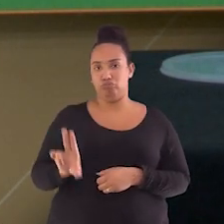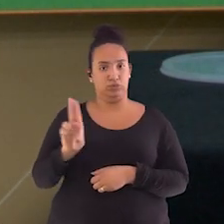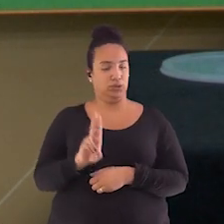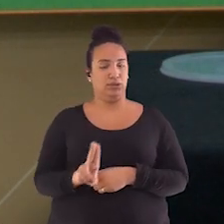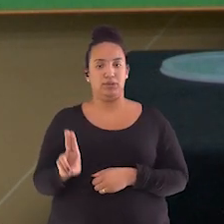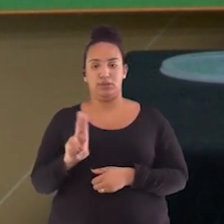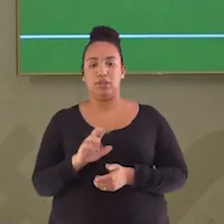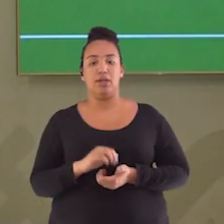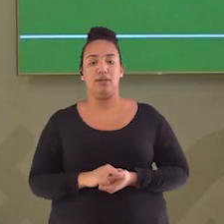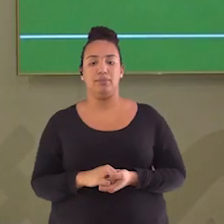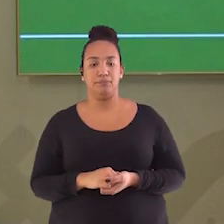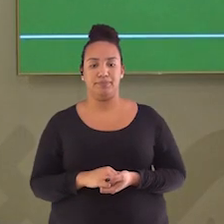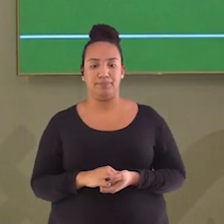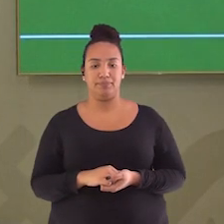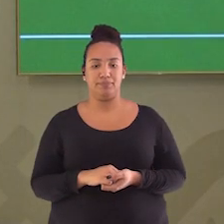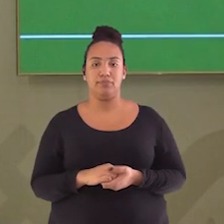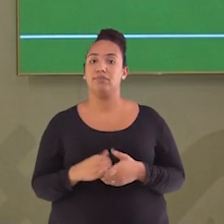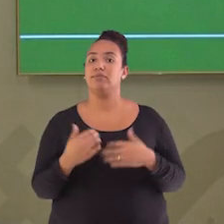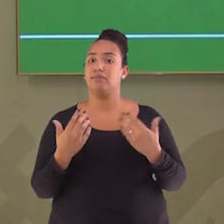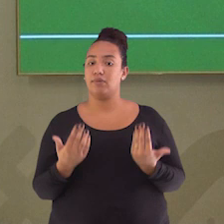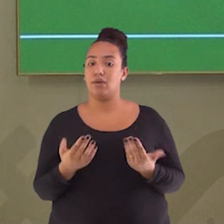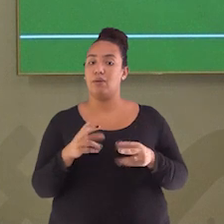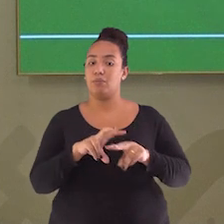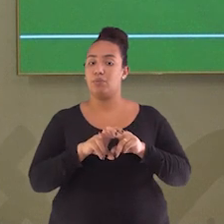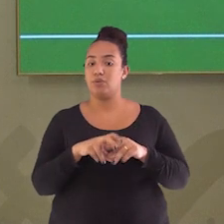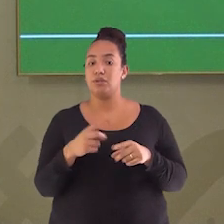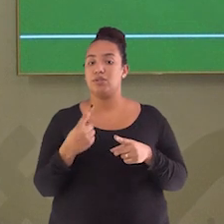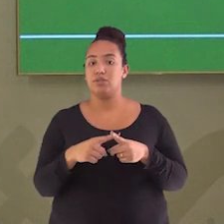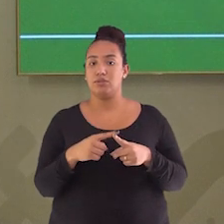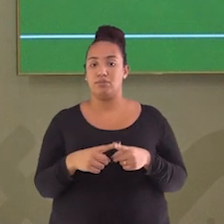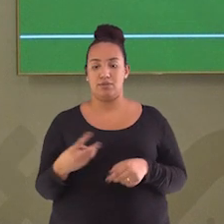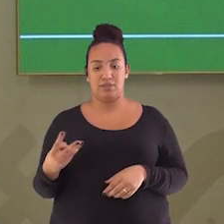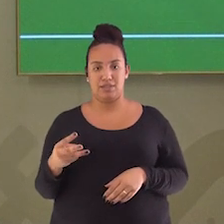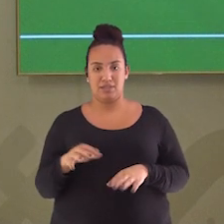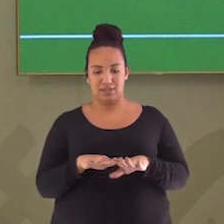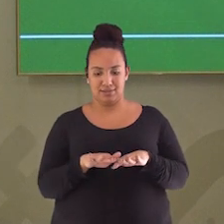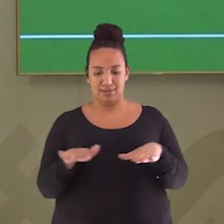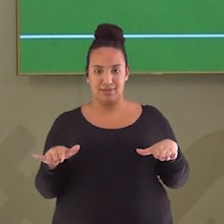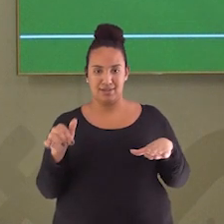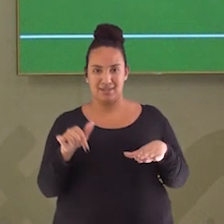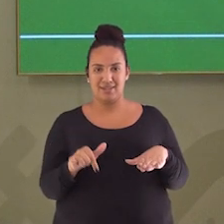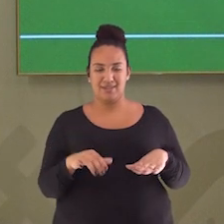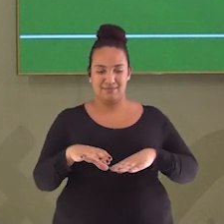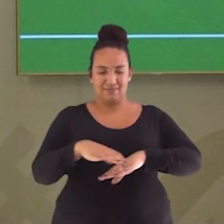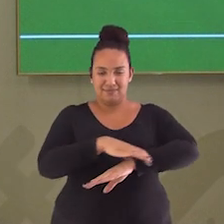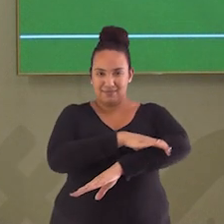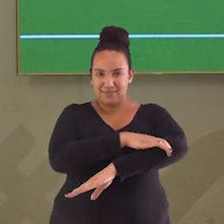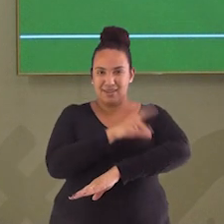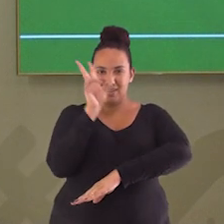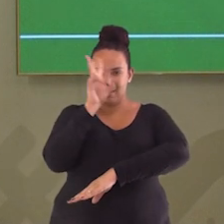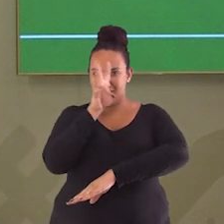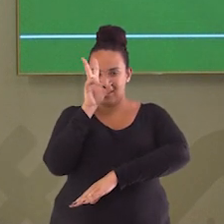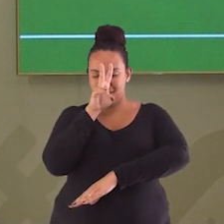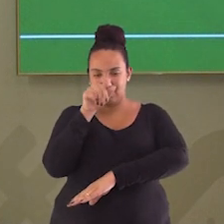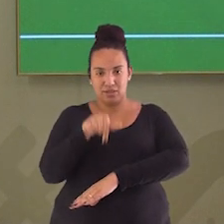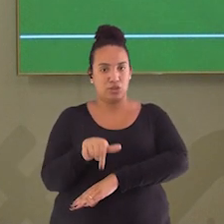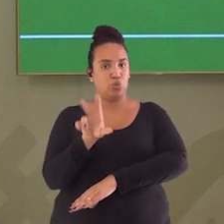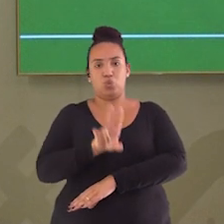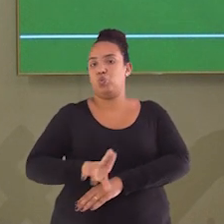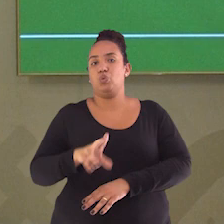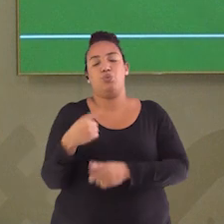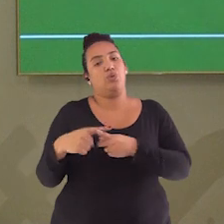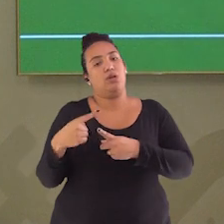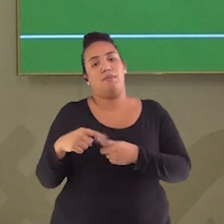por isso a gente não está vedando o superior do pote 3 com a meia de nylon,